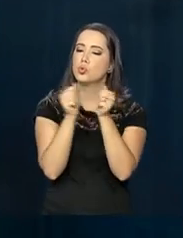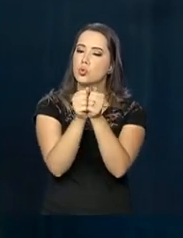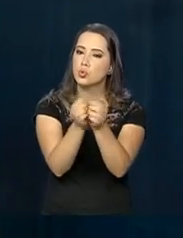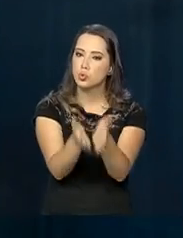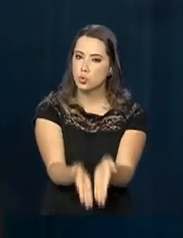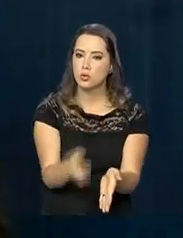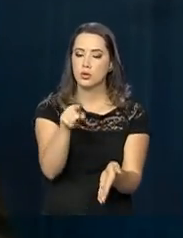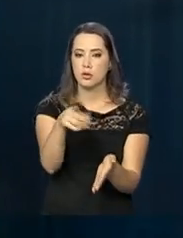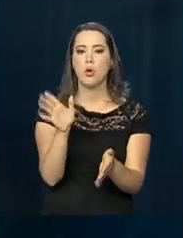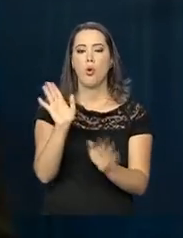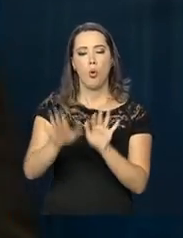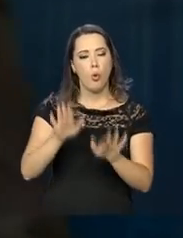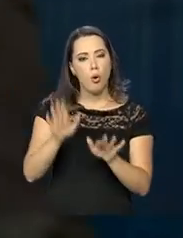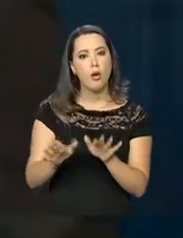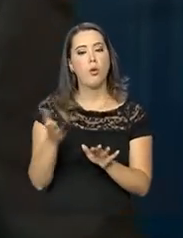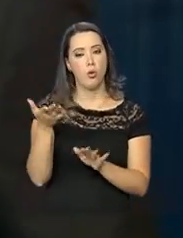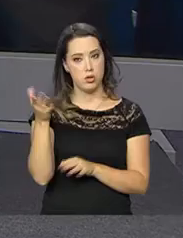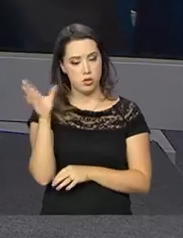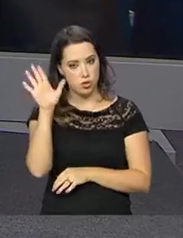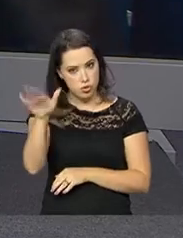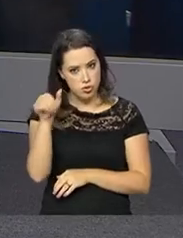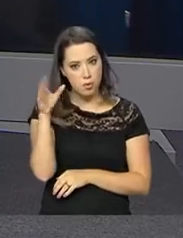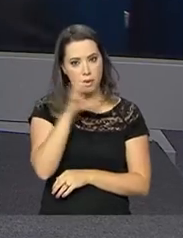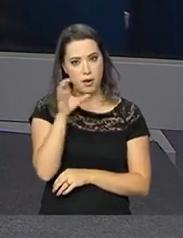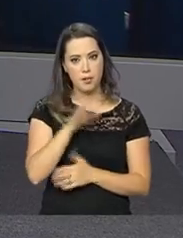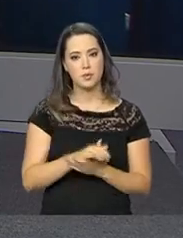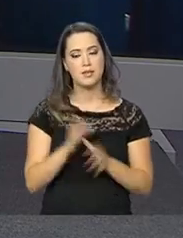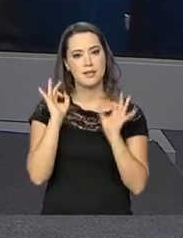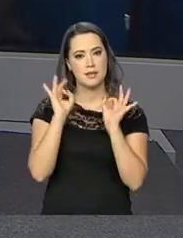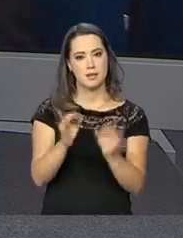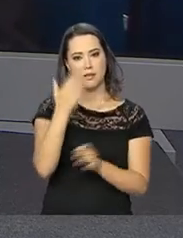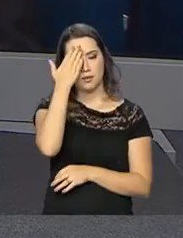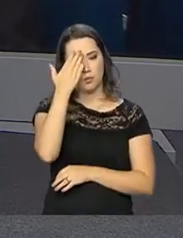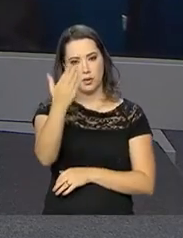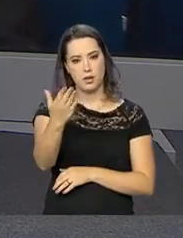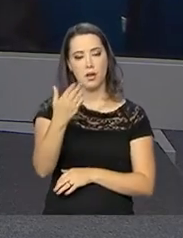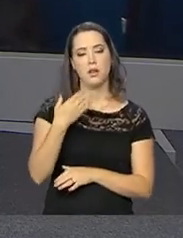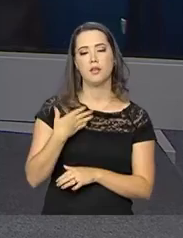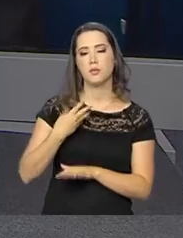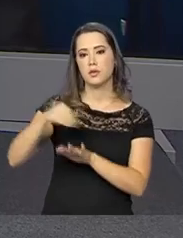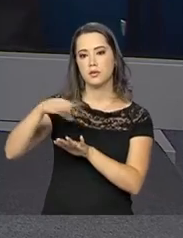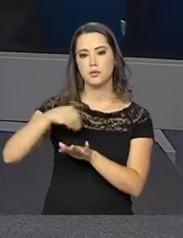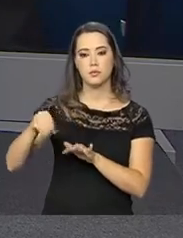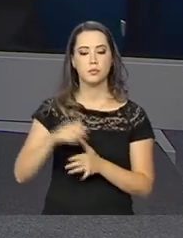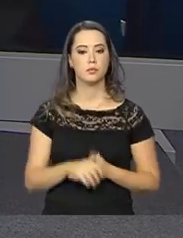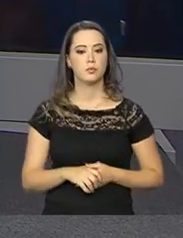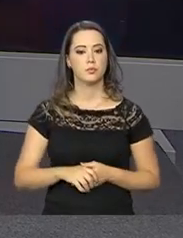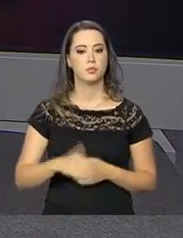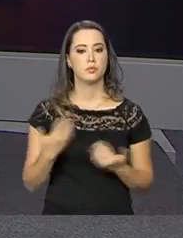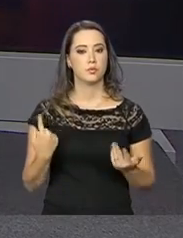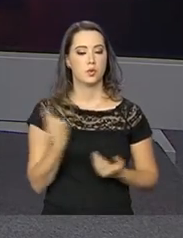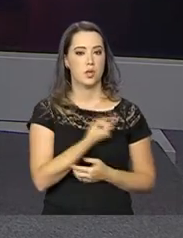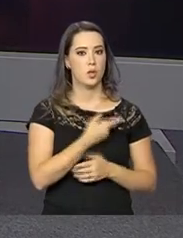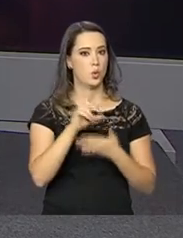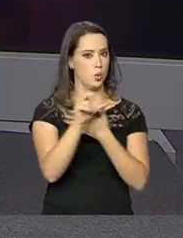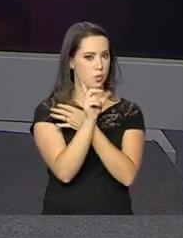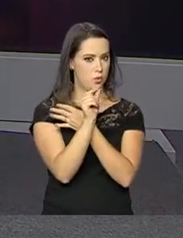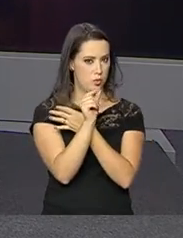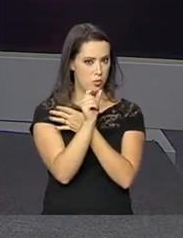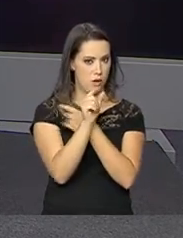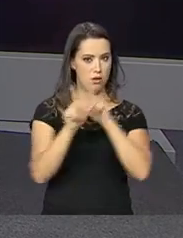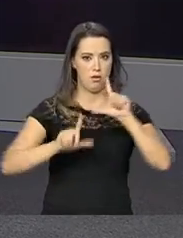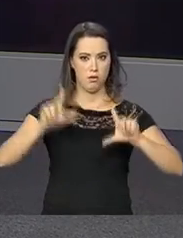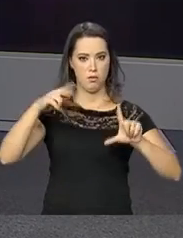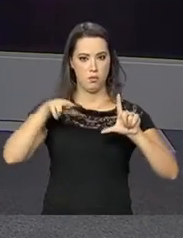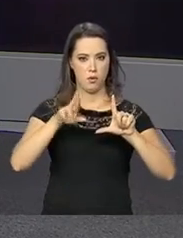Roberto, qualquer coisa eu volto aí com você no estúdio. Está ótimo, João Pedro. Agradeço aí pelas informações. E no nosso Twitter, arroba